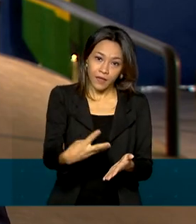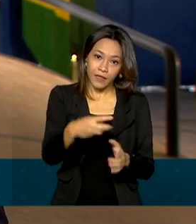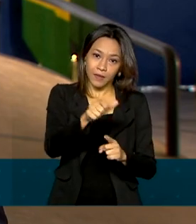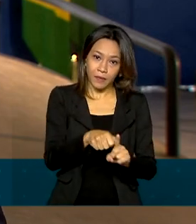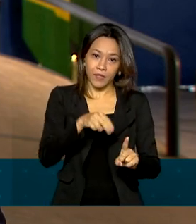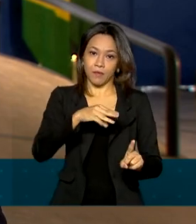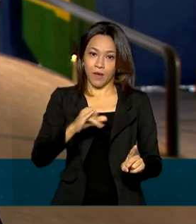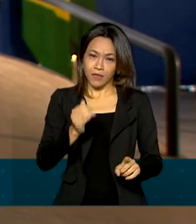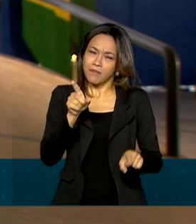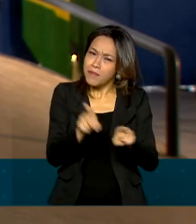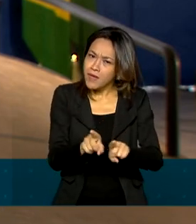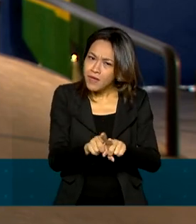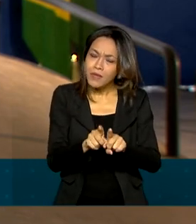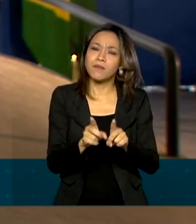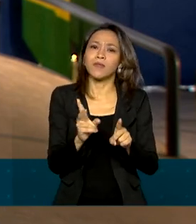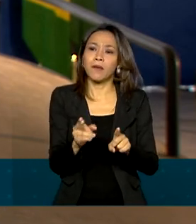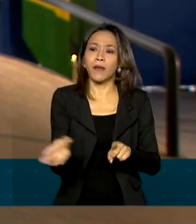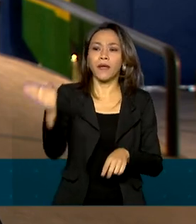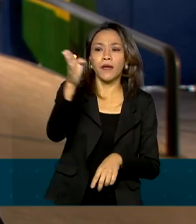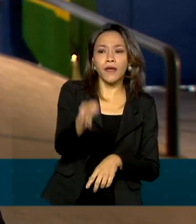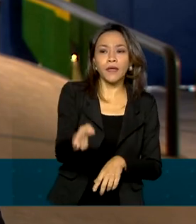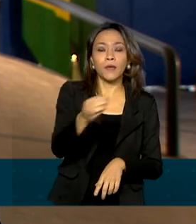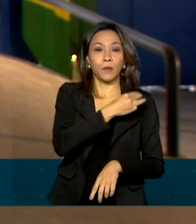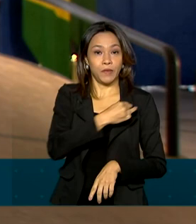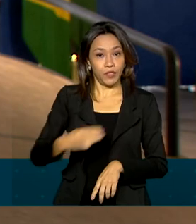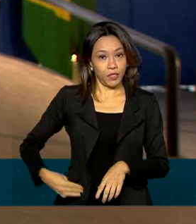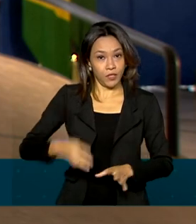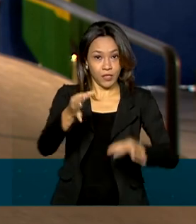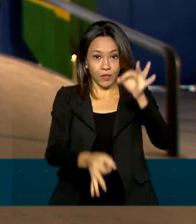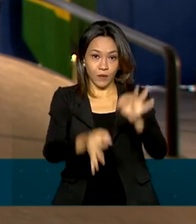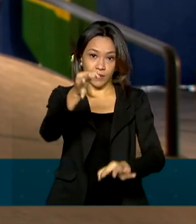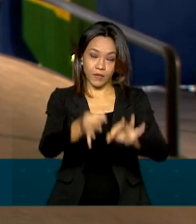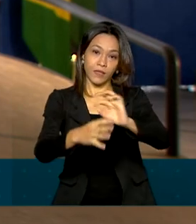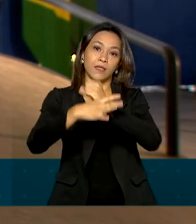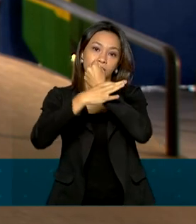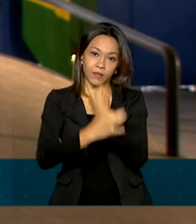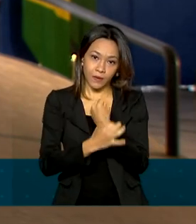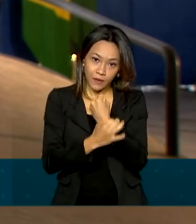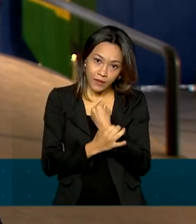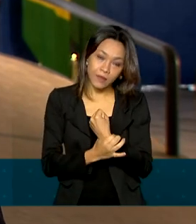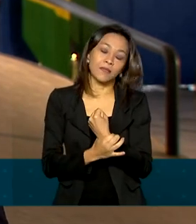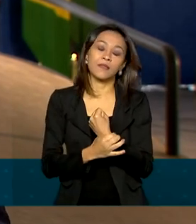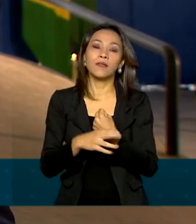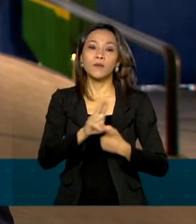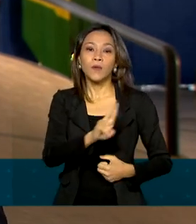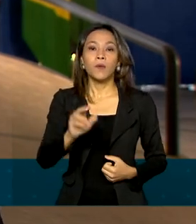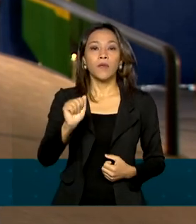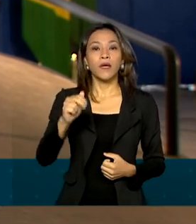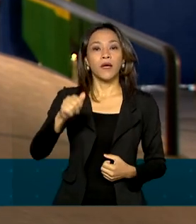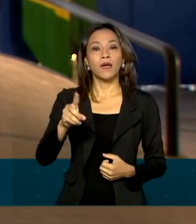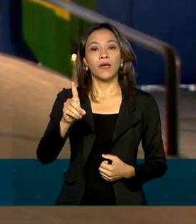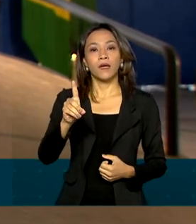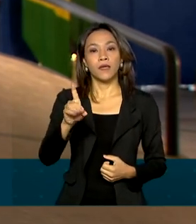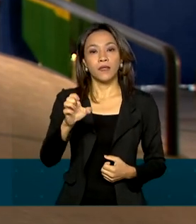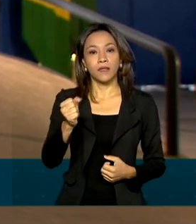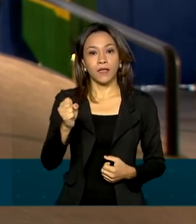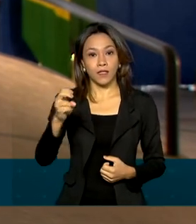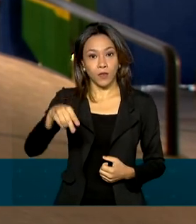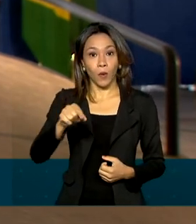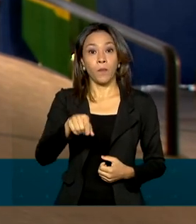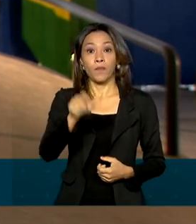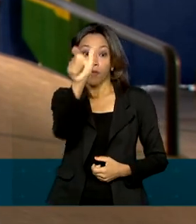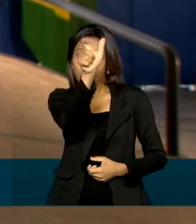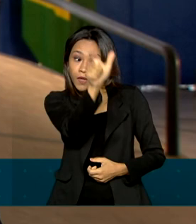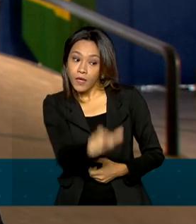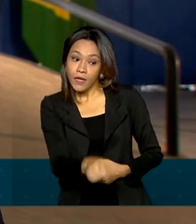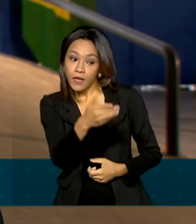acontece com o ministro da Justiça e Segurança Pública, Anderson Gustavo Torres, e André Mendonça, que retorna à Advocacia